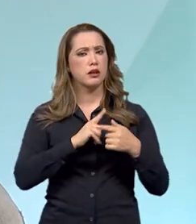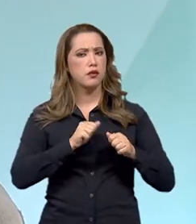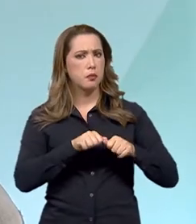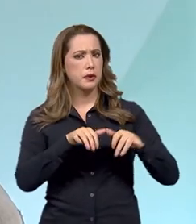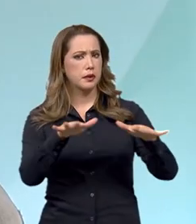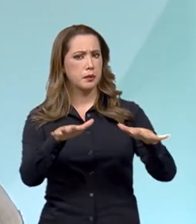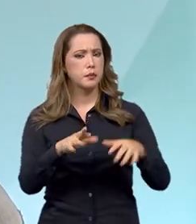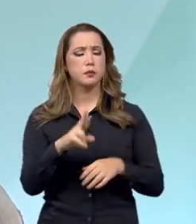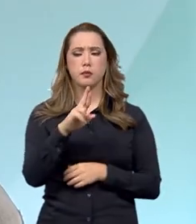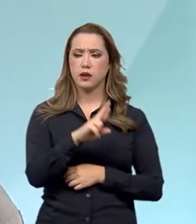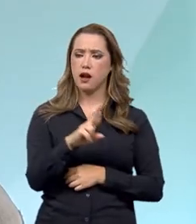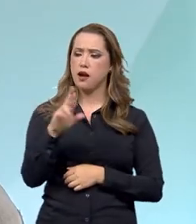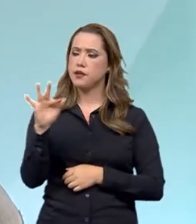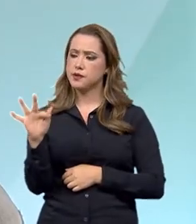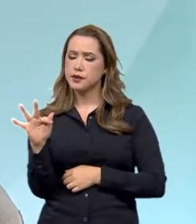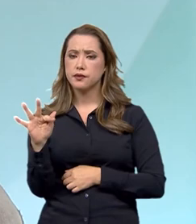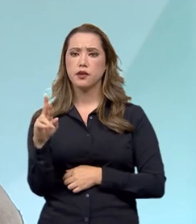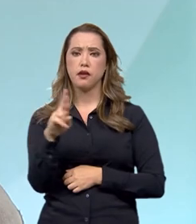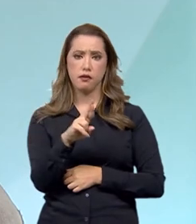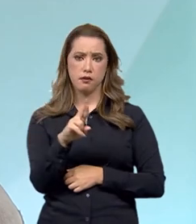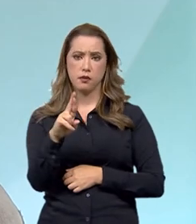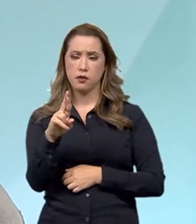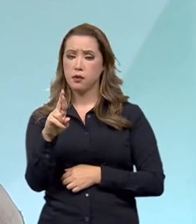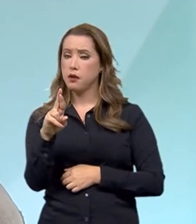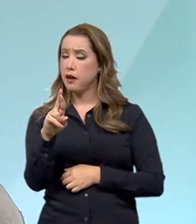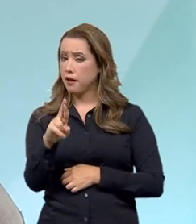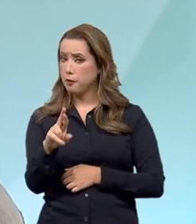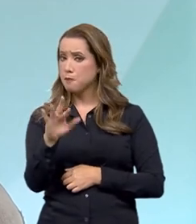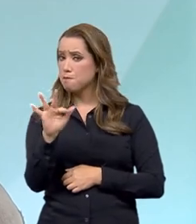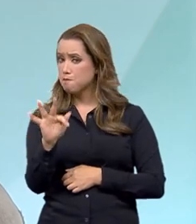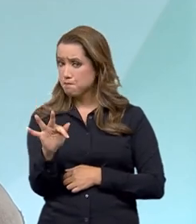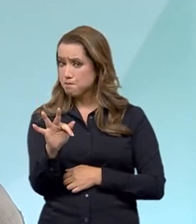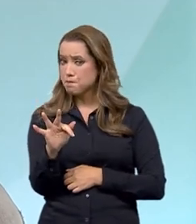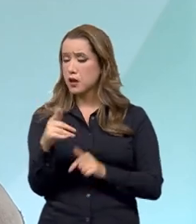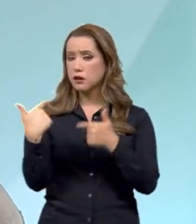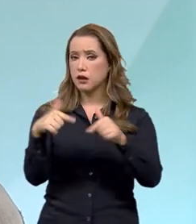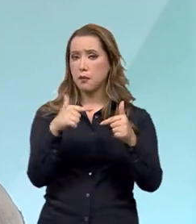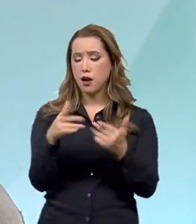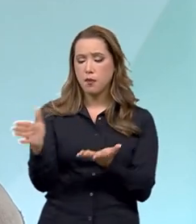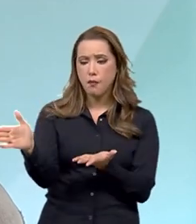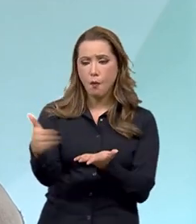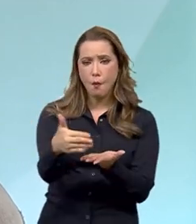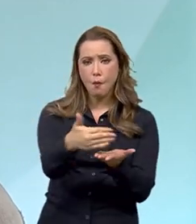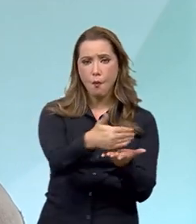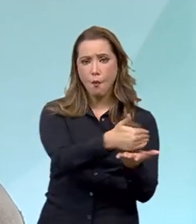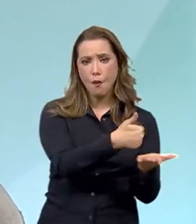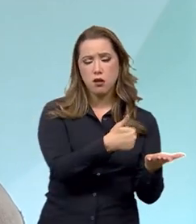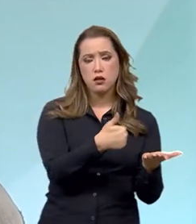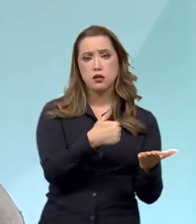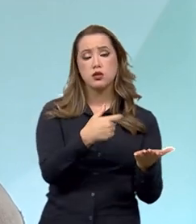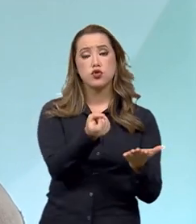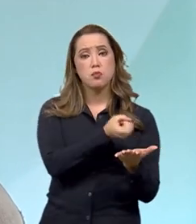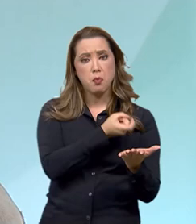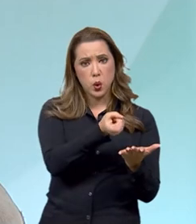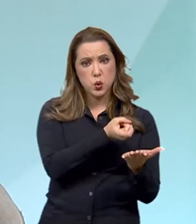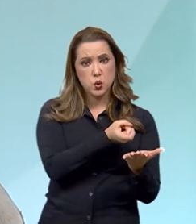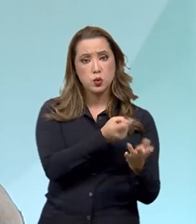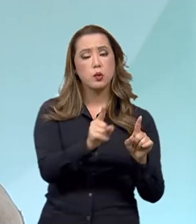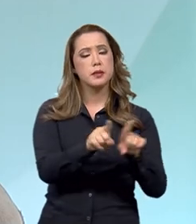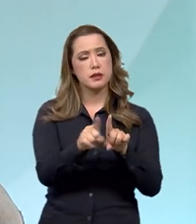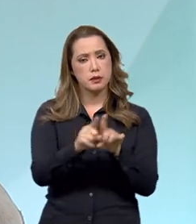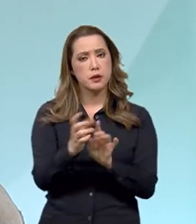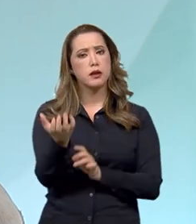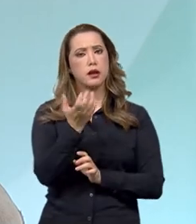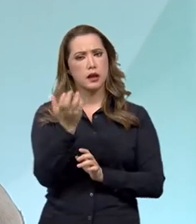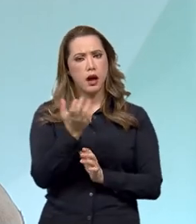A Receita Federal, como bem você disse, ela atua não só na arrecadação de tributos, mas ela busca que essa arrecadação de